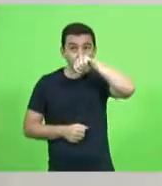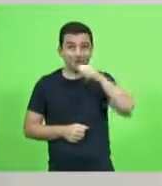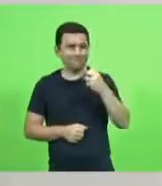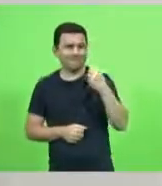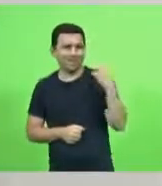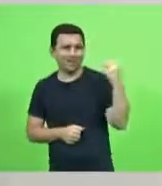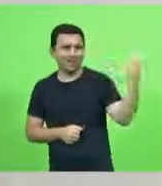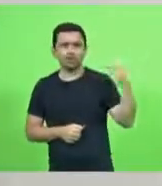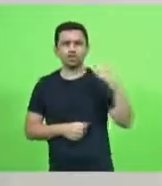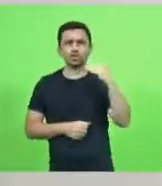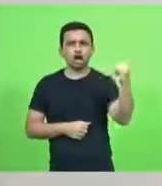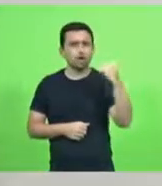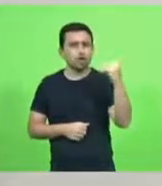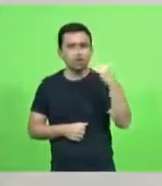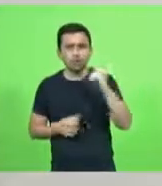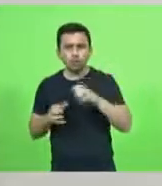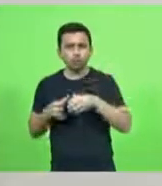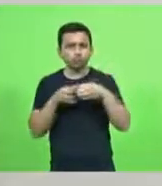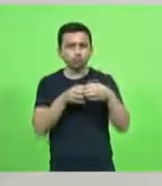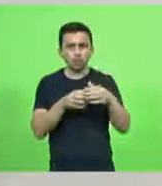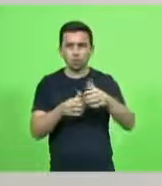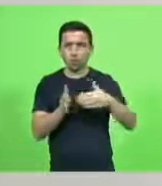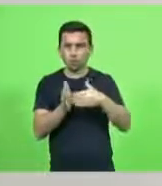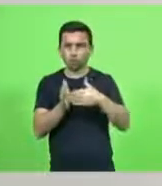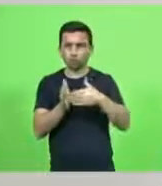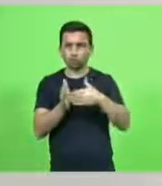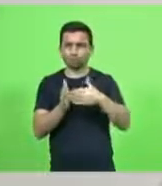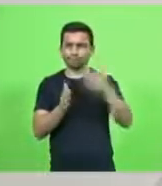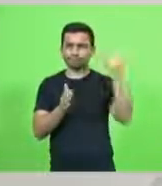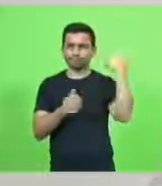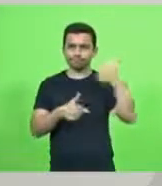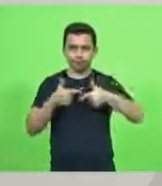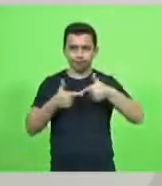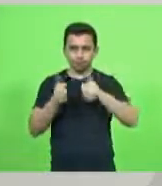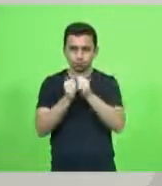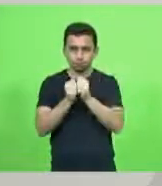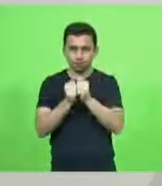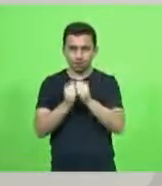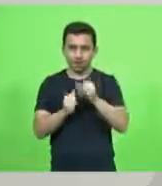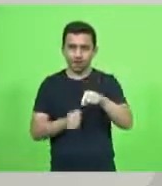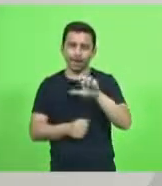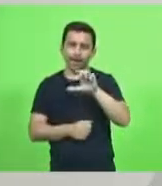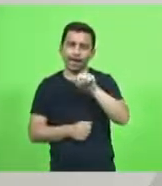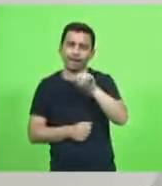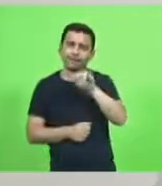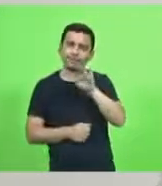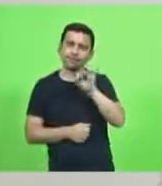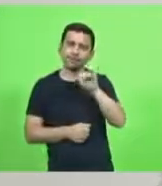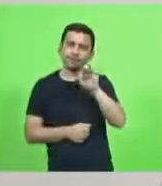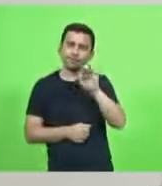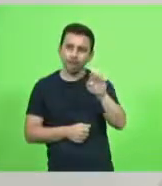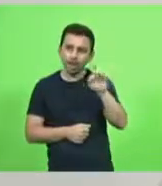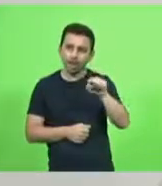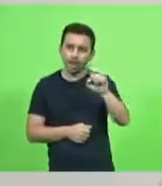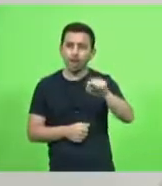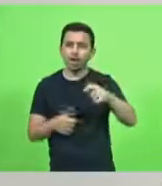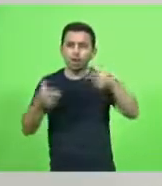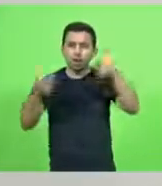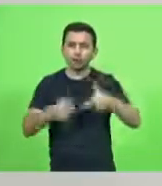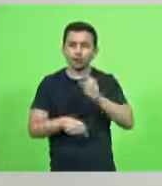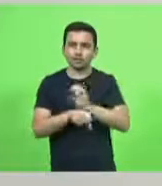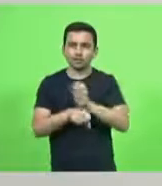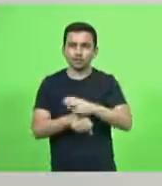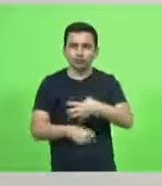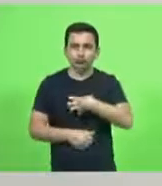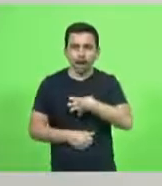chamavam a gente o último trabalho foi na cidade de Caetité no estado da Bahia no ano